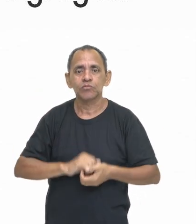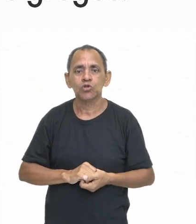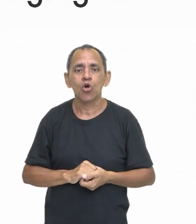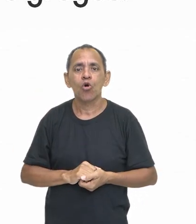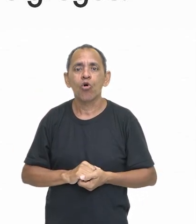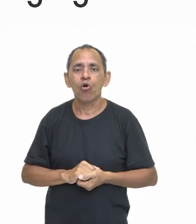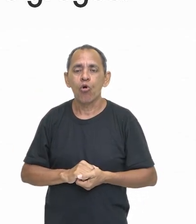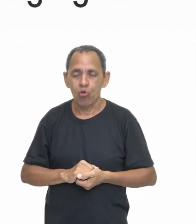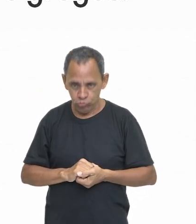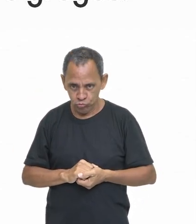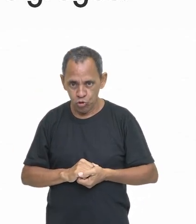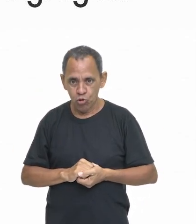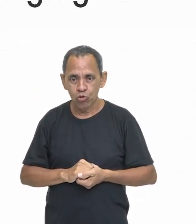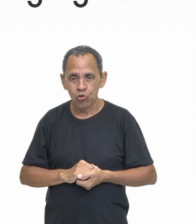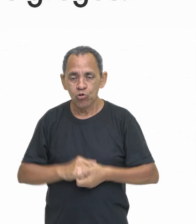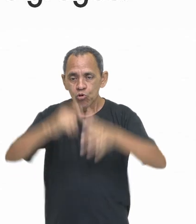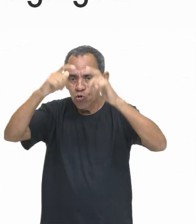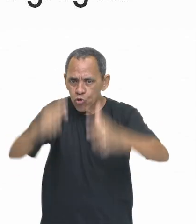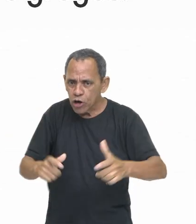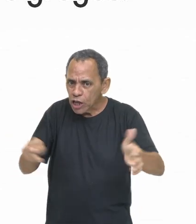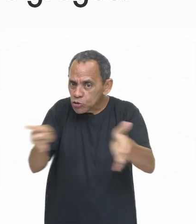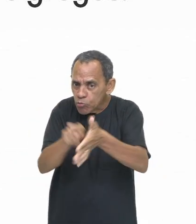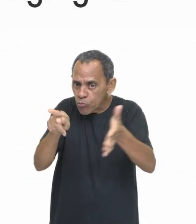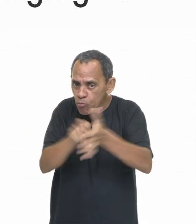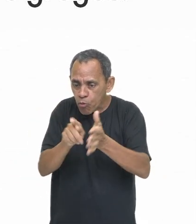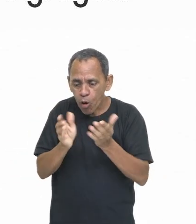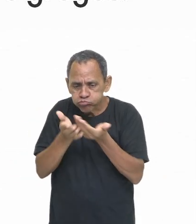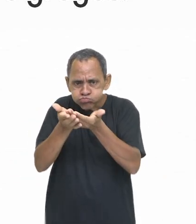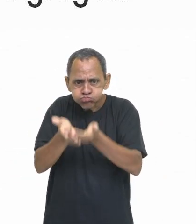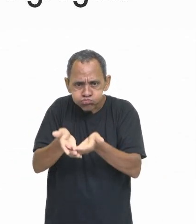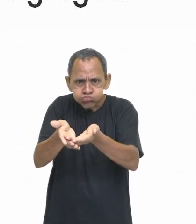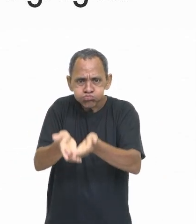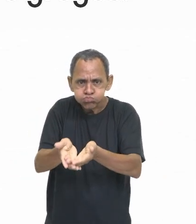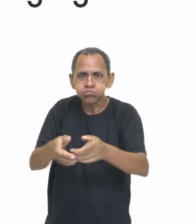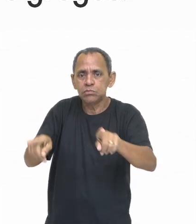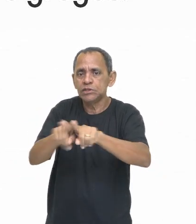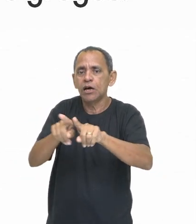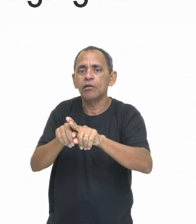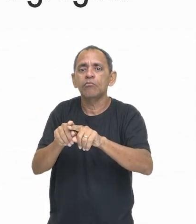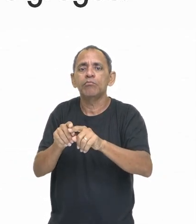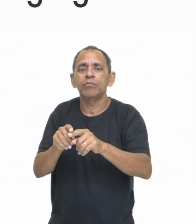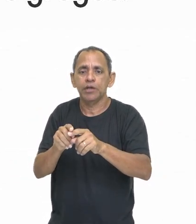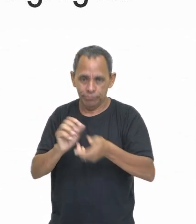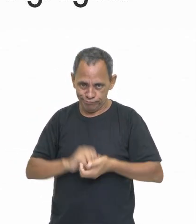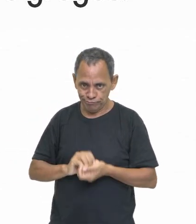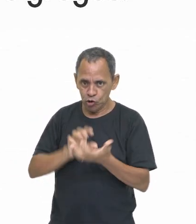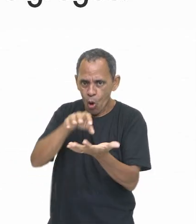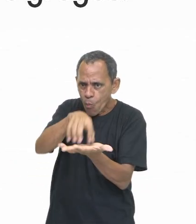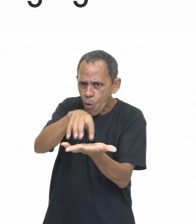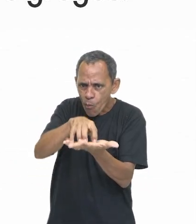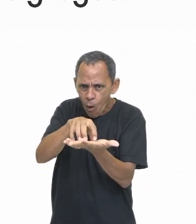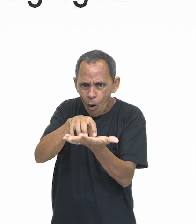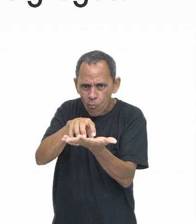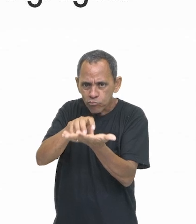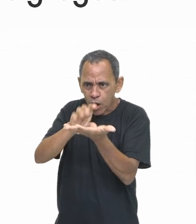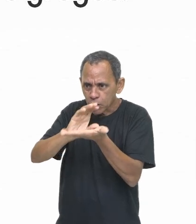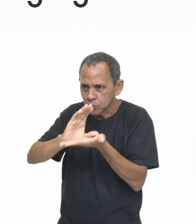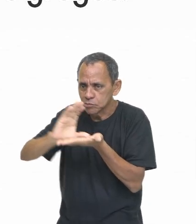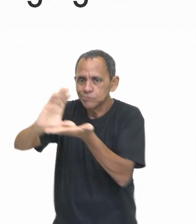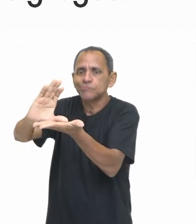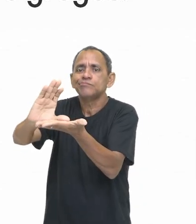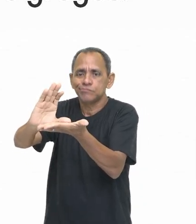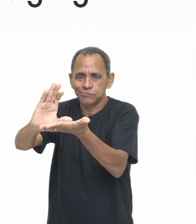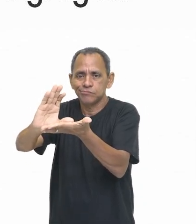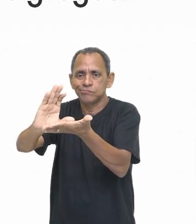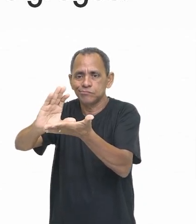porque a navegação também foi bem importante nesse momento para expandir essa rede comercial, tá bom?